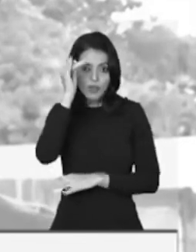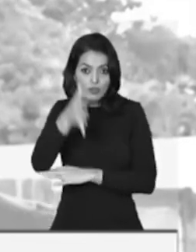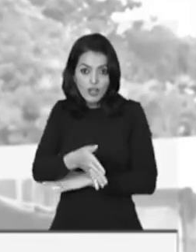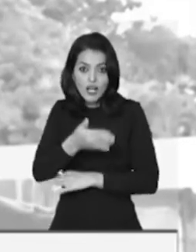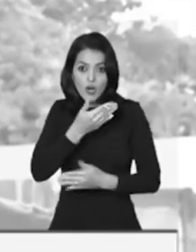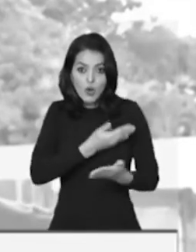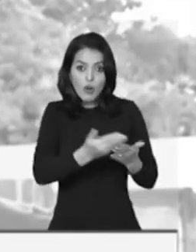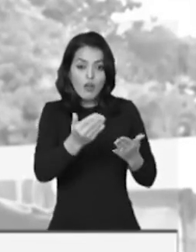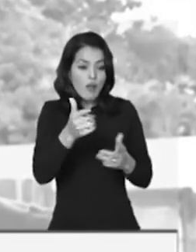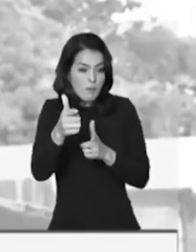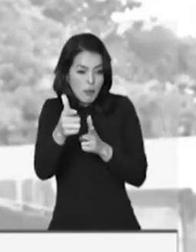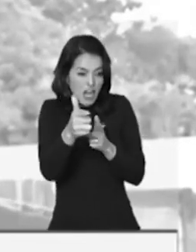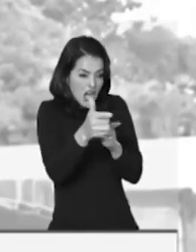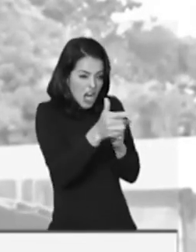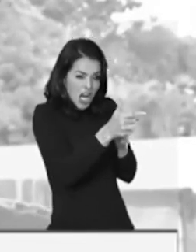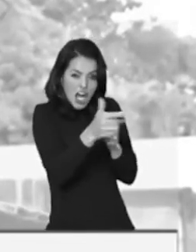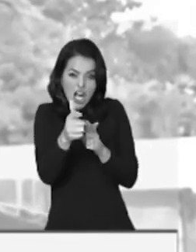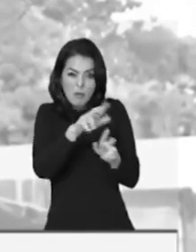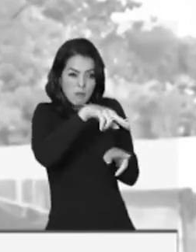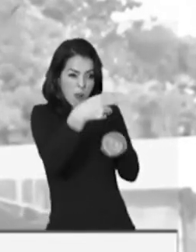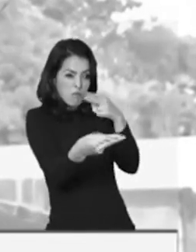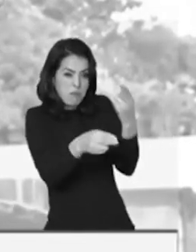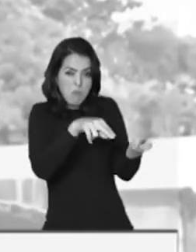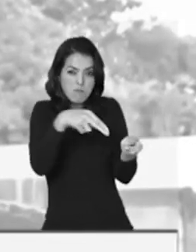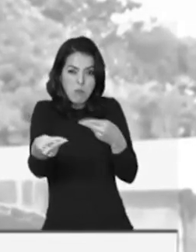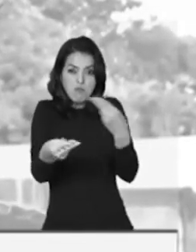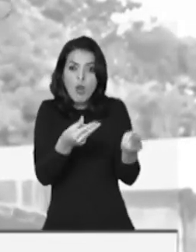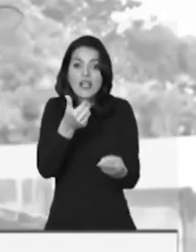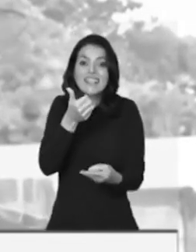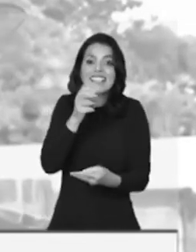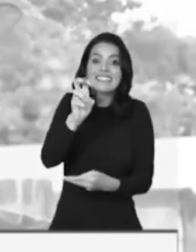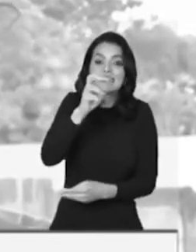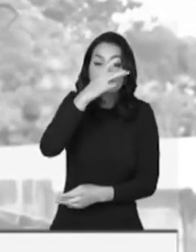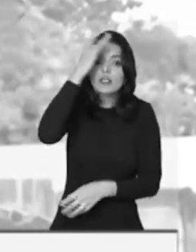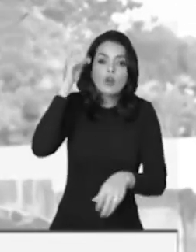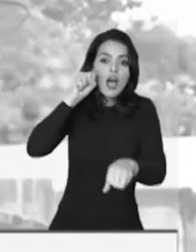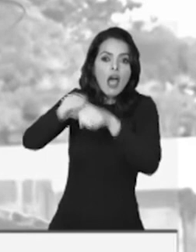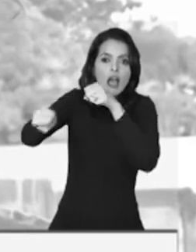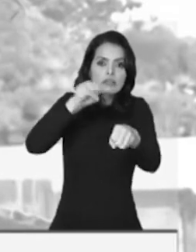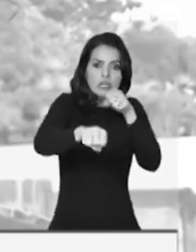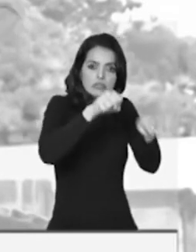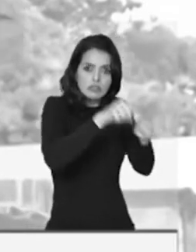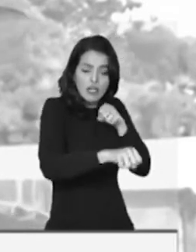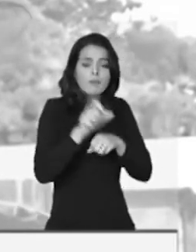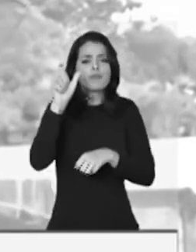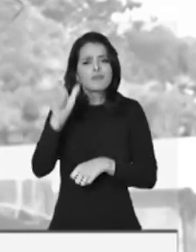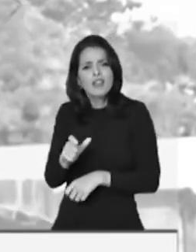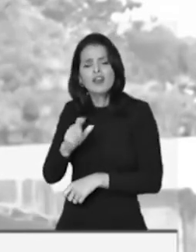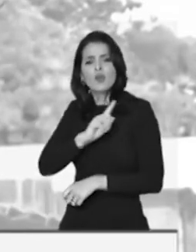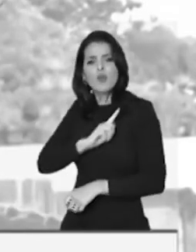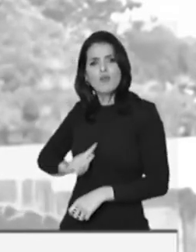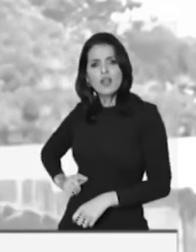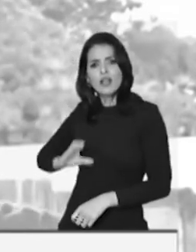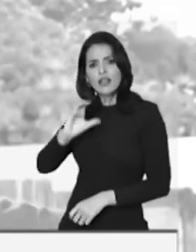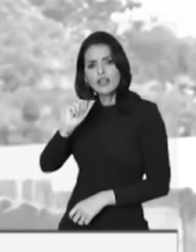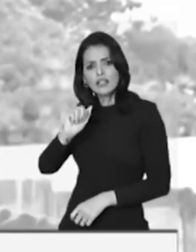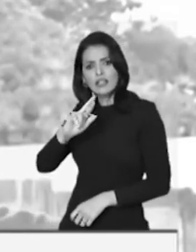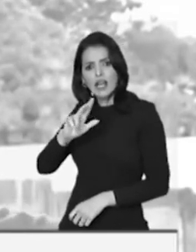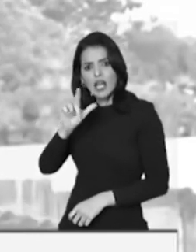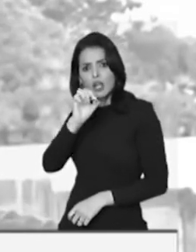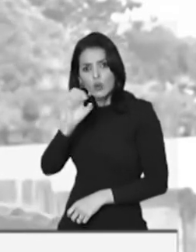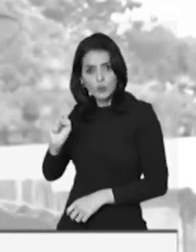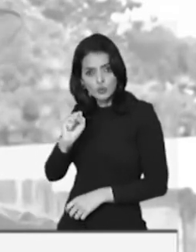É lamentável que Cláudio Castro, governador do Rio de Janeiro, mesmo com determinação do STF de proibir